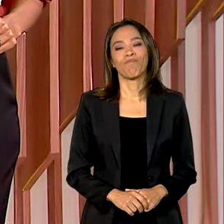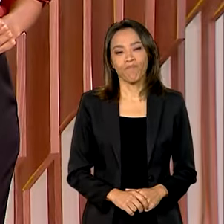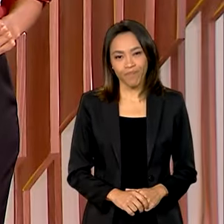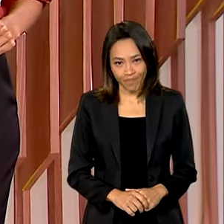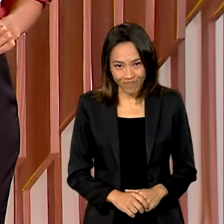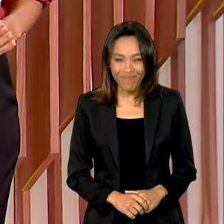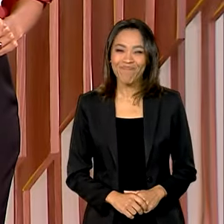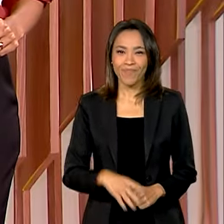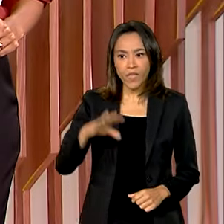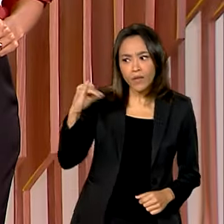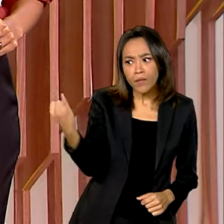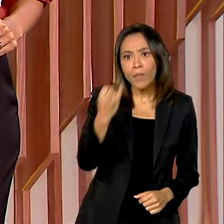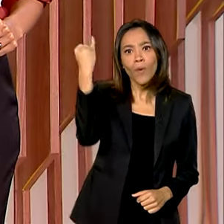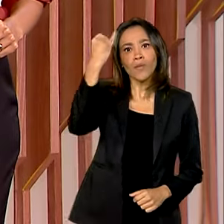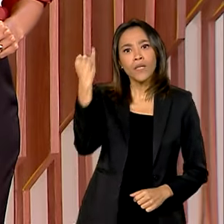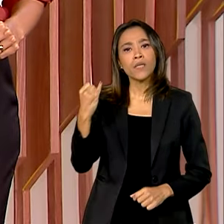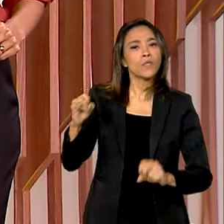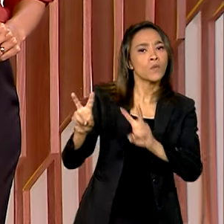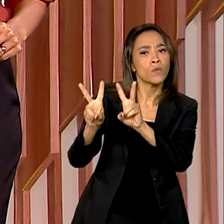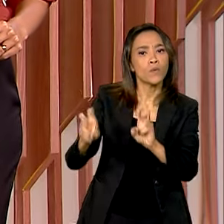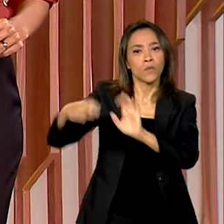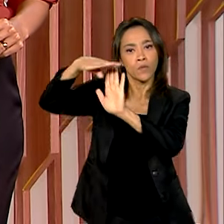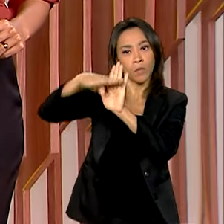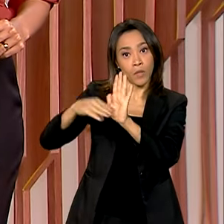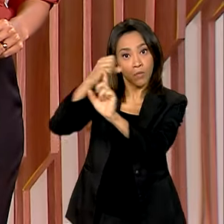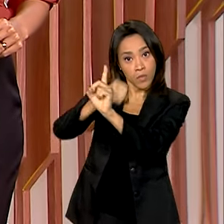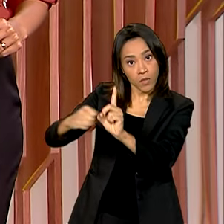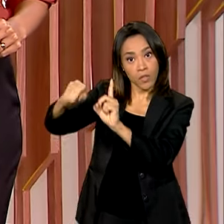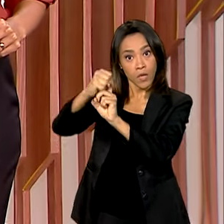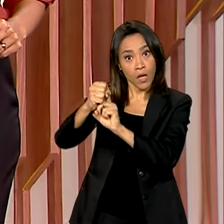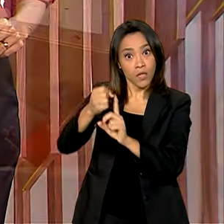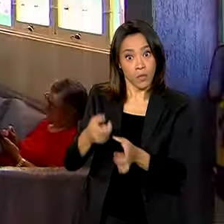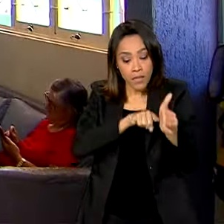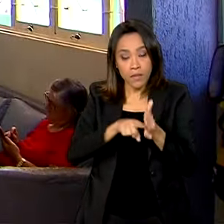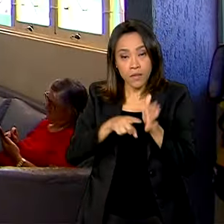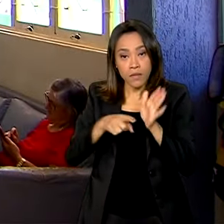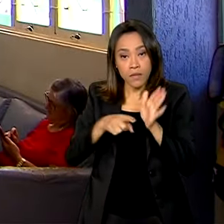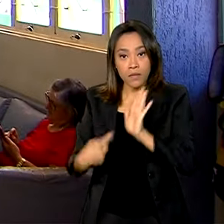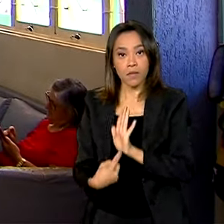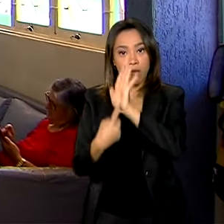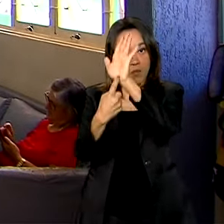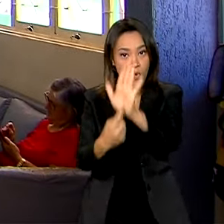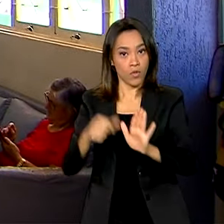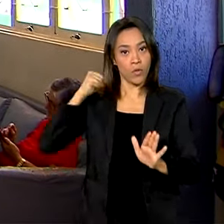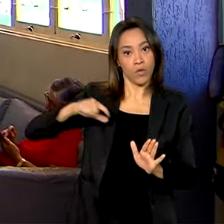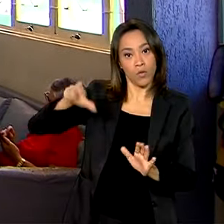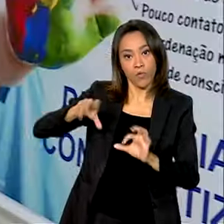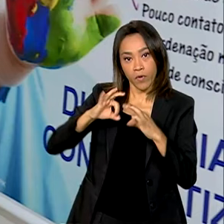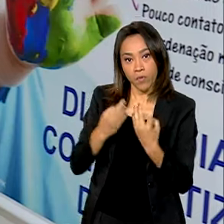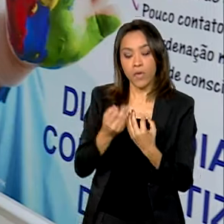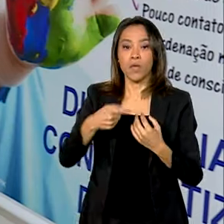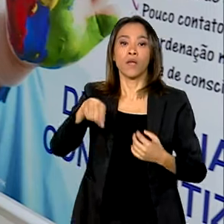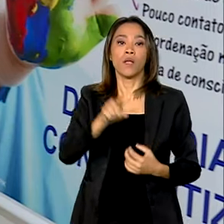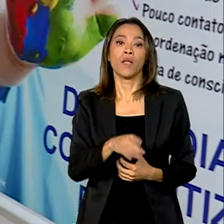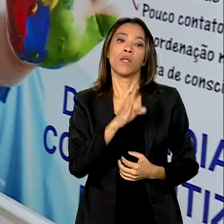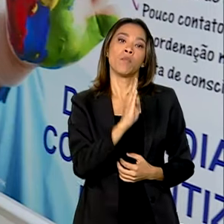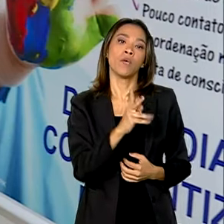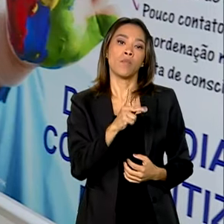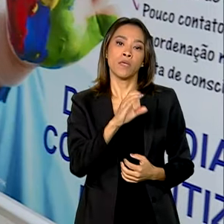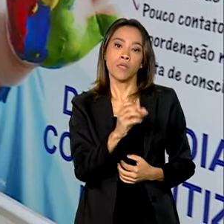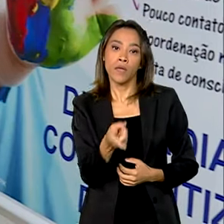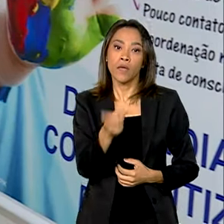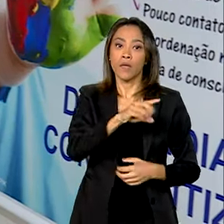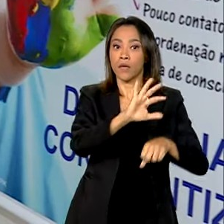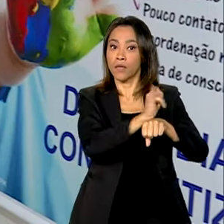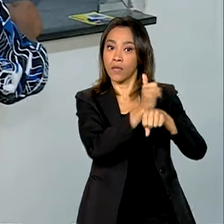A importância dos programas sociais, uma pesquisa aponta que o Bolsa da Família, o BPC e a estratégia Saúde da